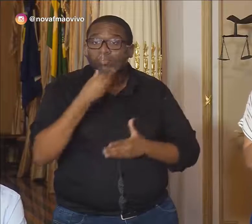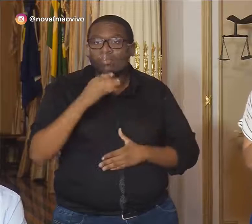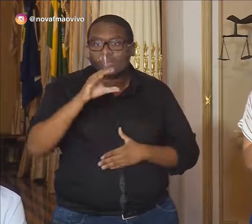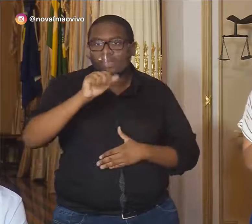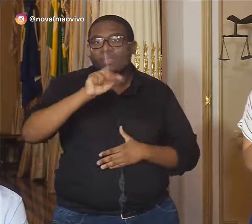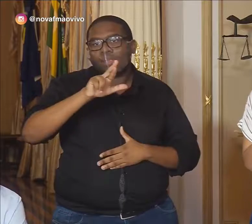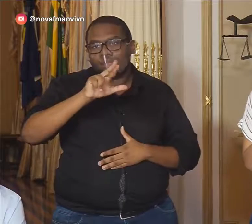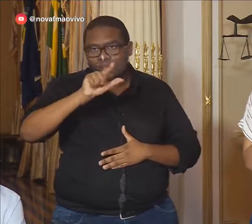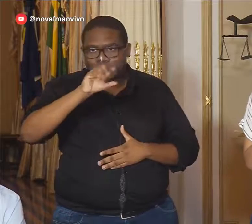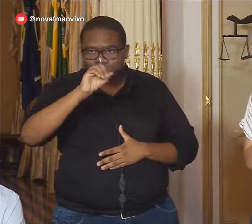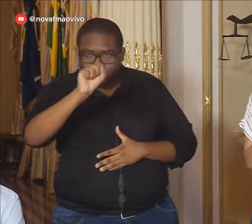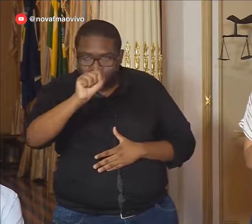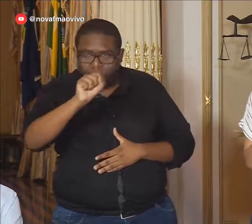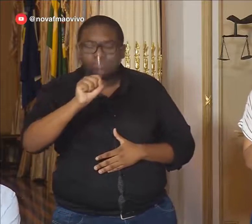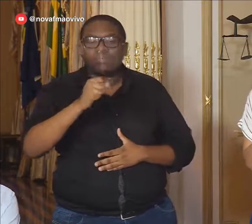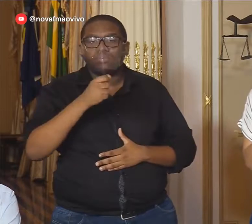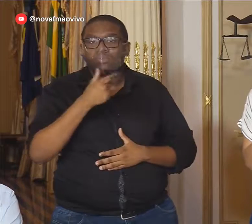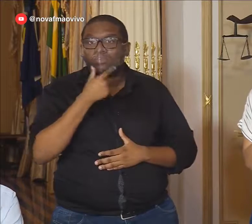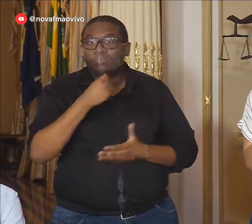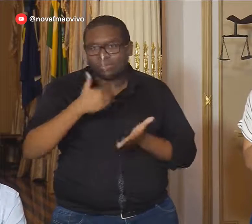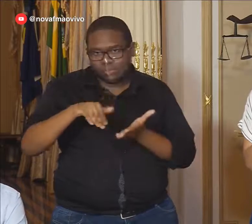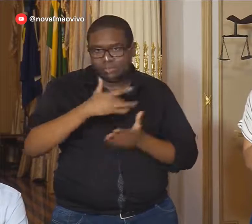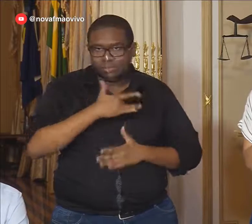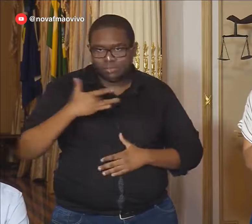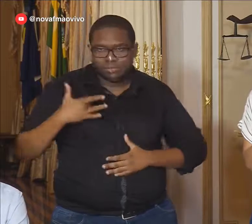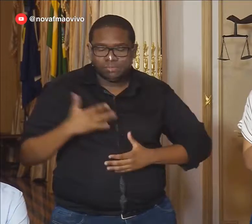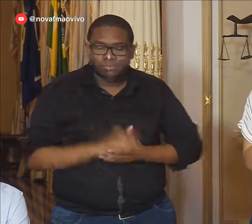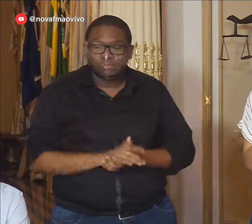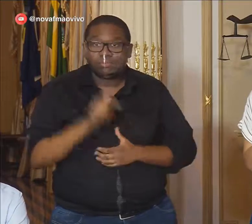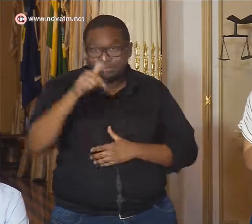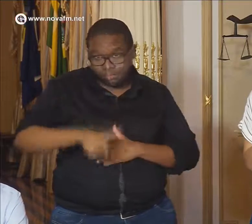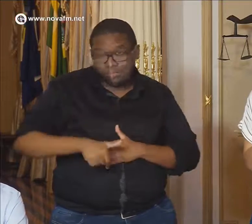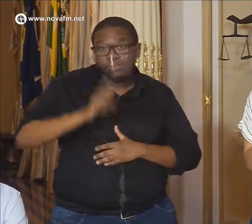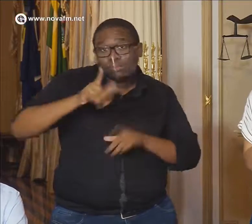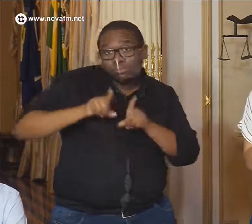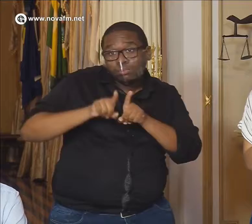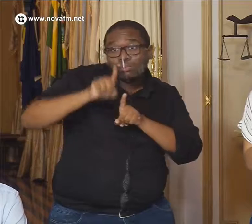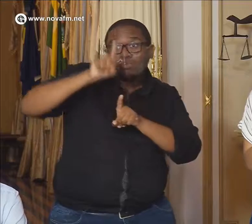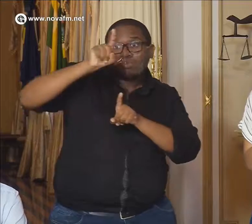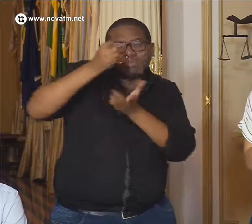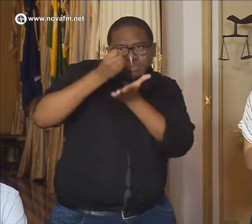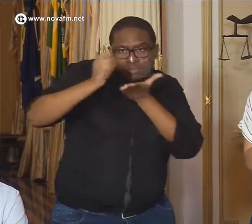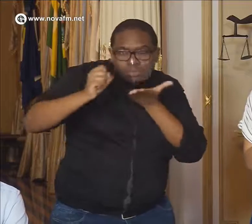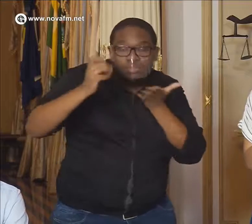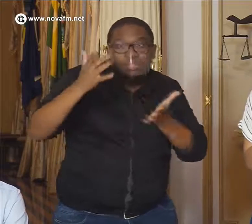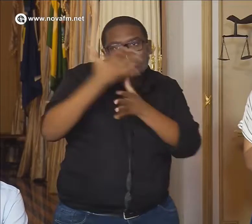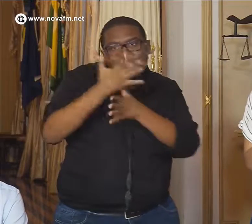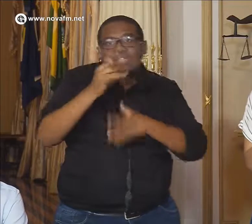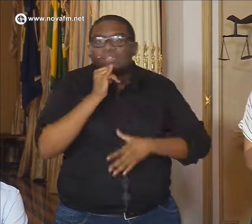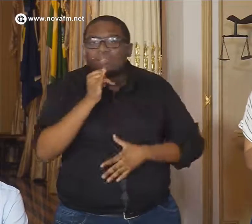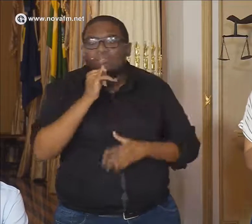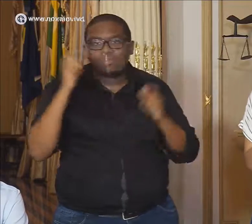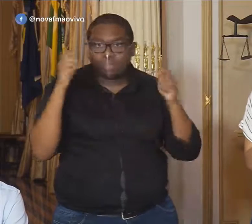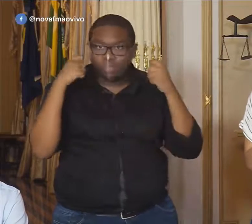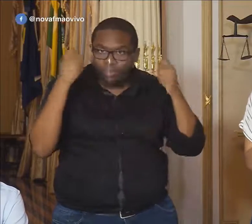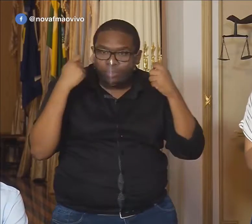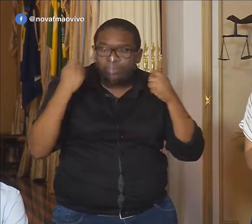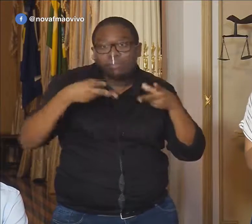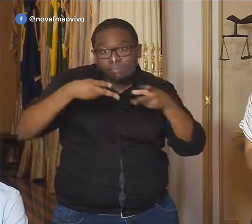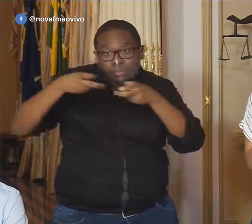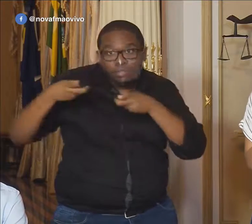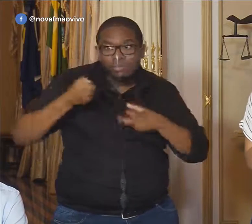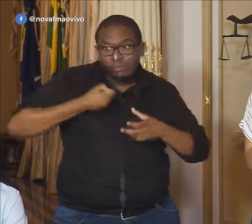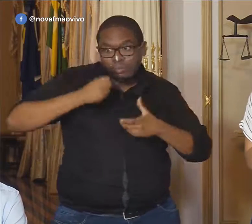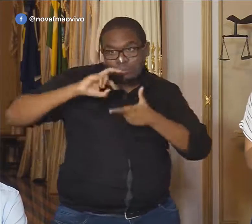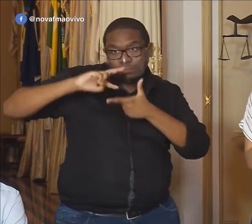Madeiro do UOL para Dr. André Longo. Passado o pico no Recife, cidades maiores como Caruaru estão registrando altas nos